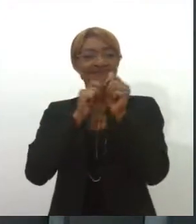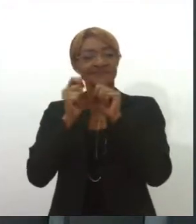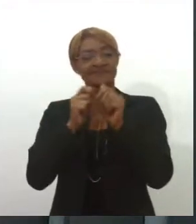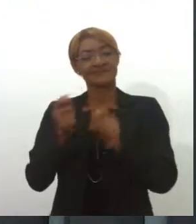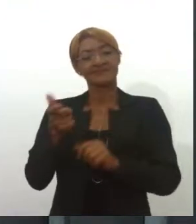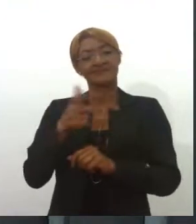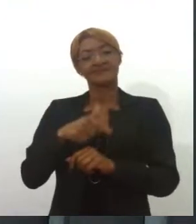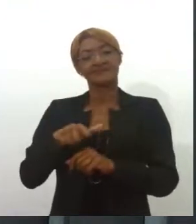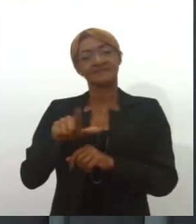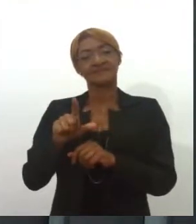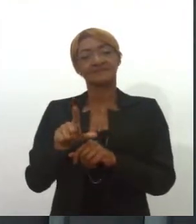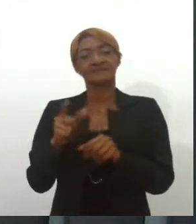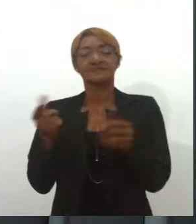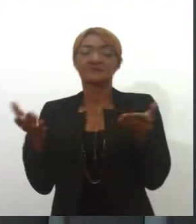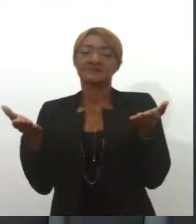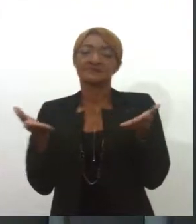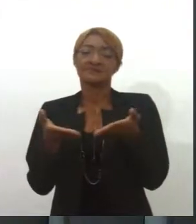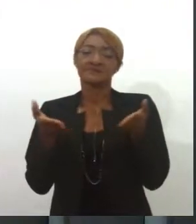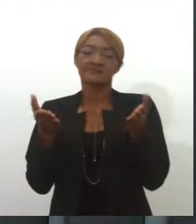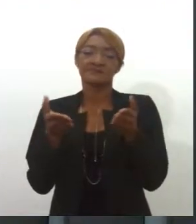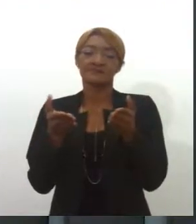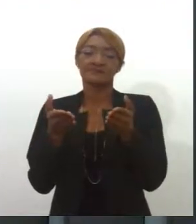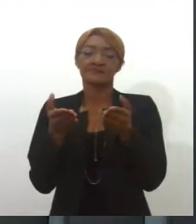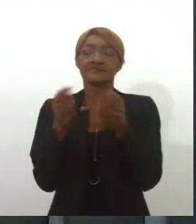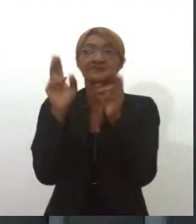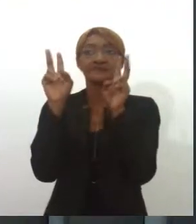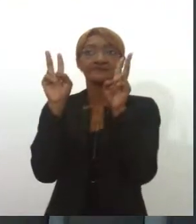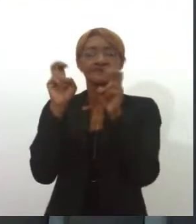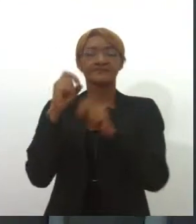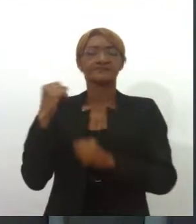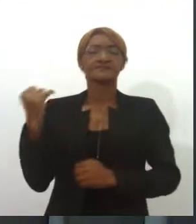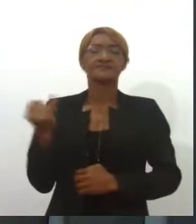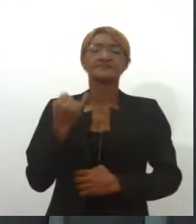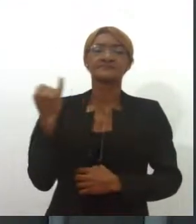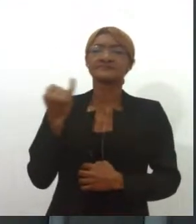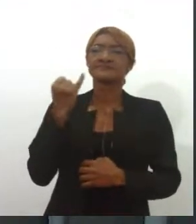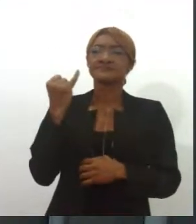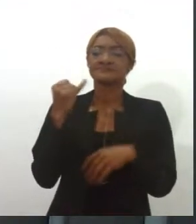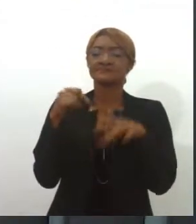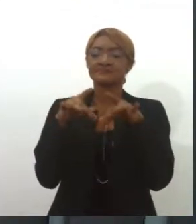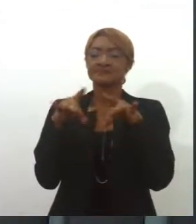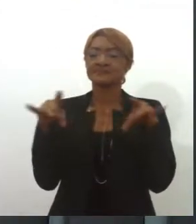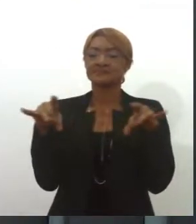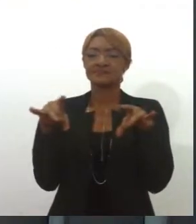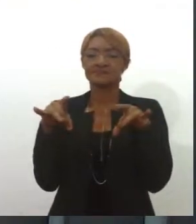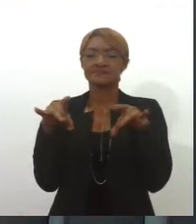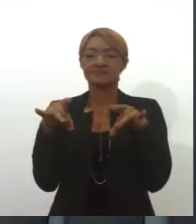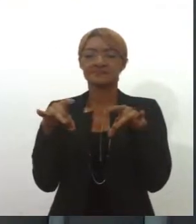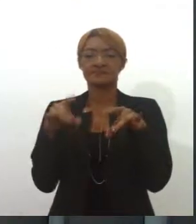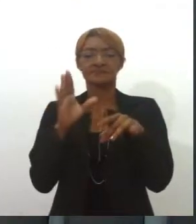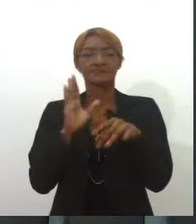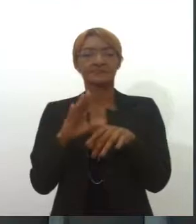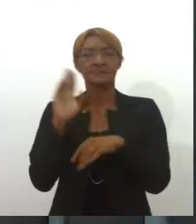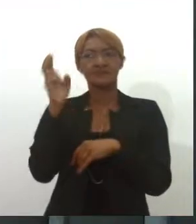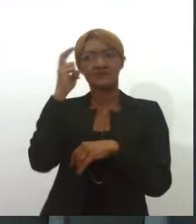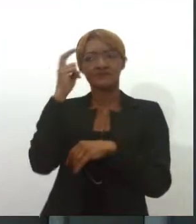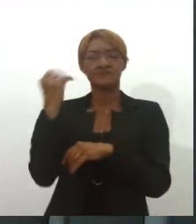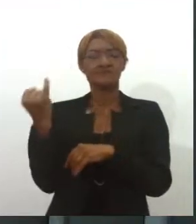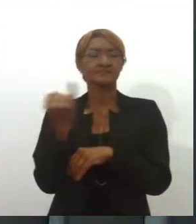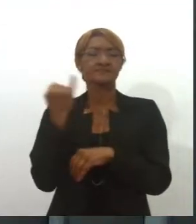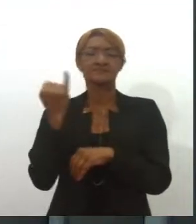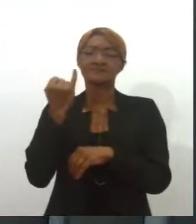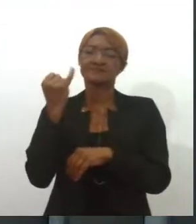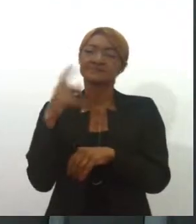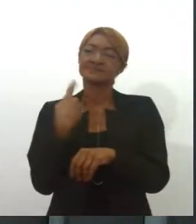vez. E agora, pra tratar de um tema importante pra quem faz cordel, né? Que movimenta esta cultura tão importante do nosso